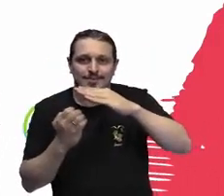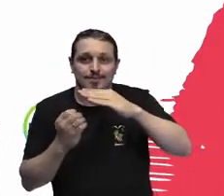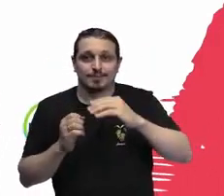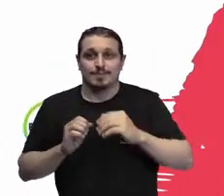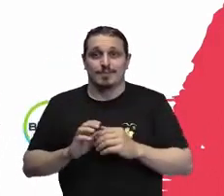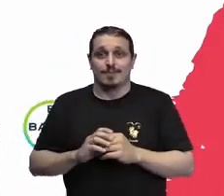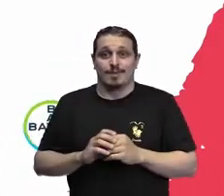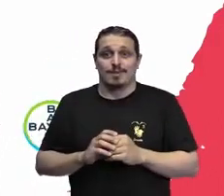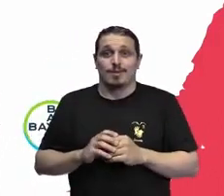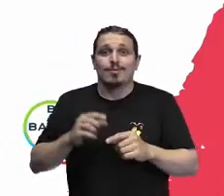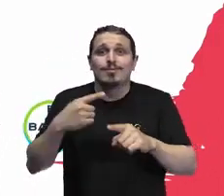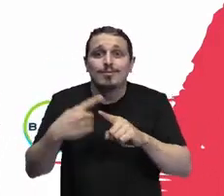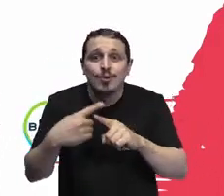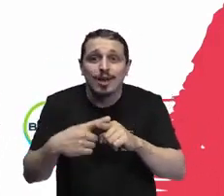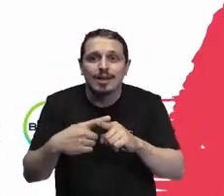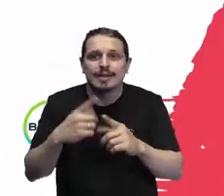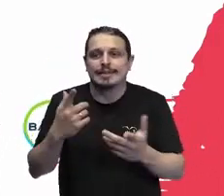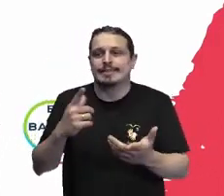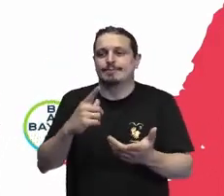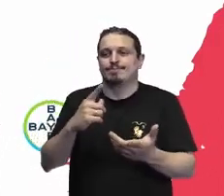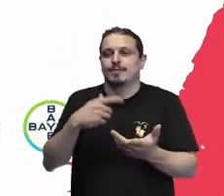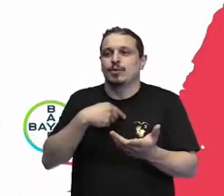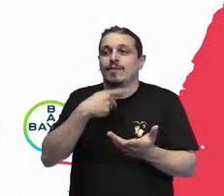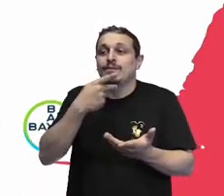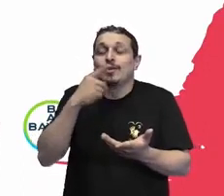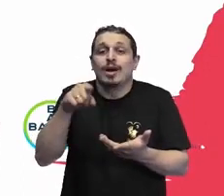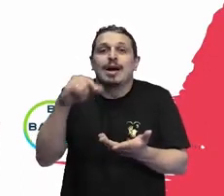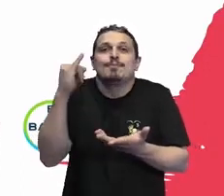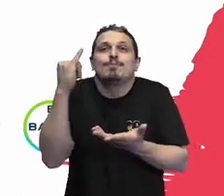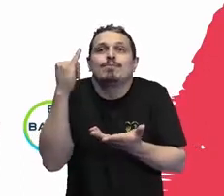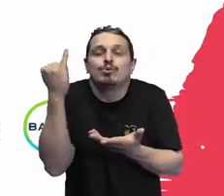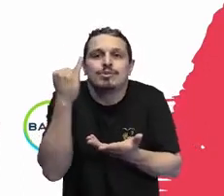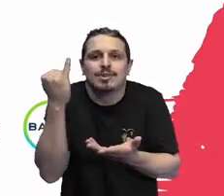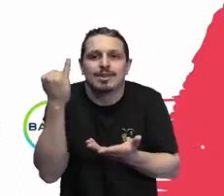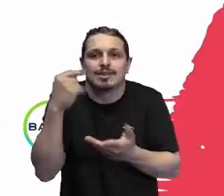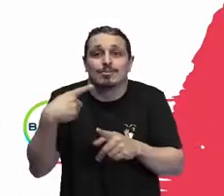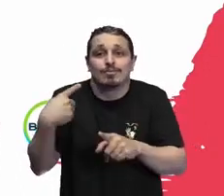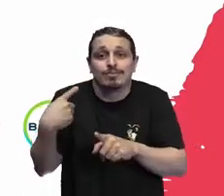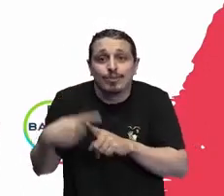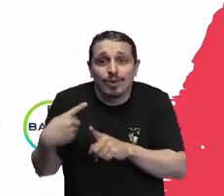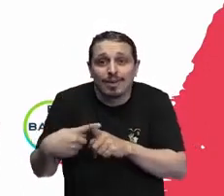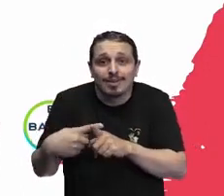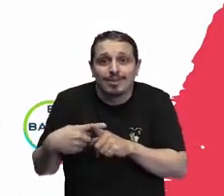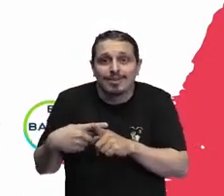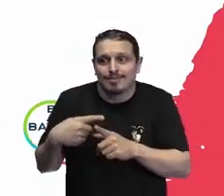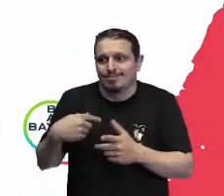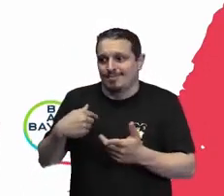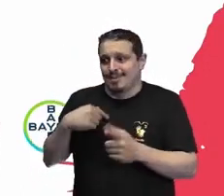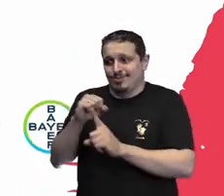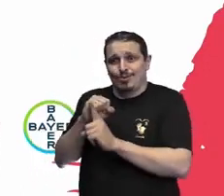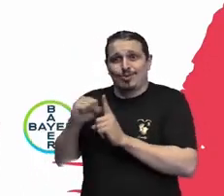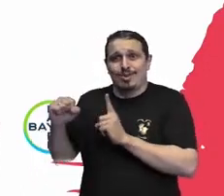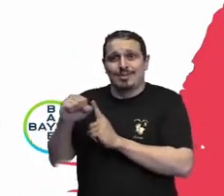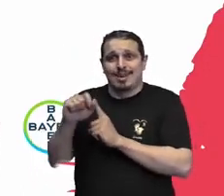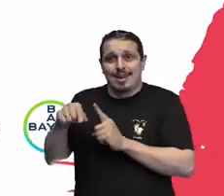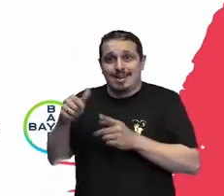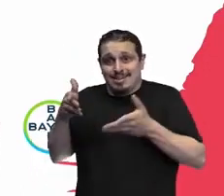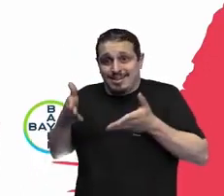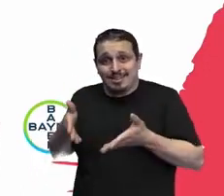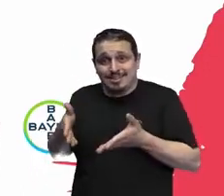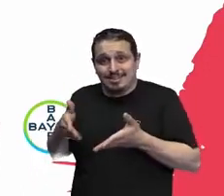que eu não deveria falar sobre a importância disso, porque a gente já, enquanto sociedade, deveria, deveríamos ter